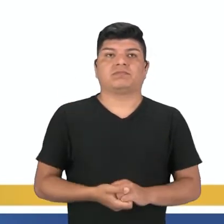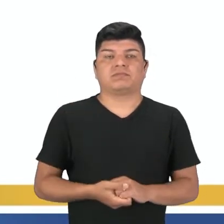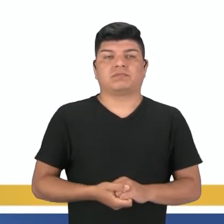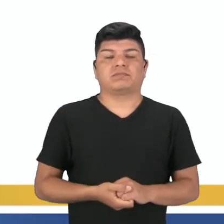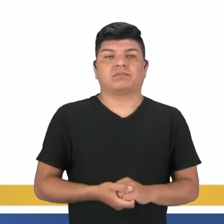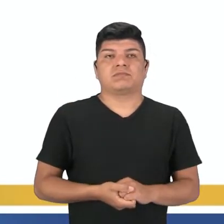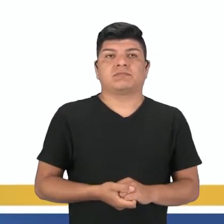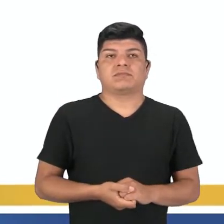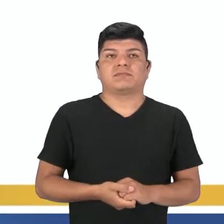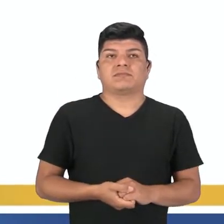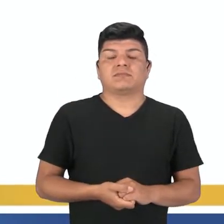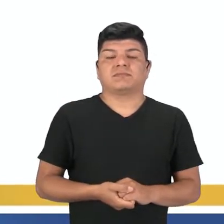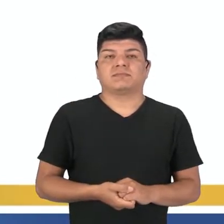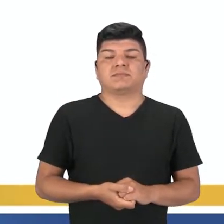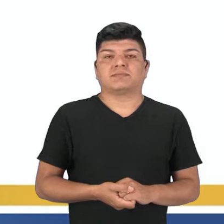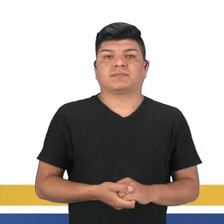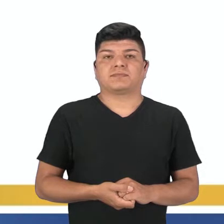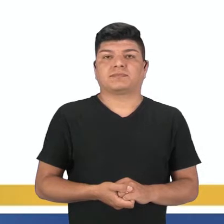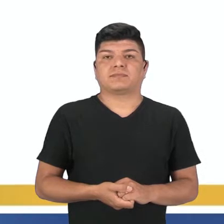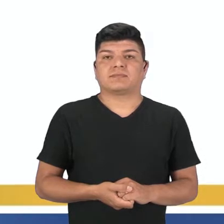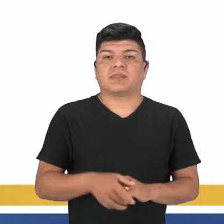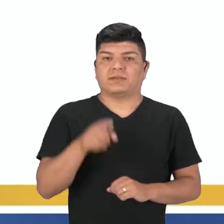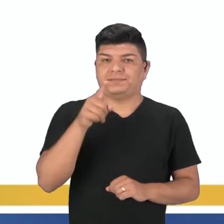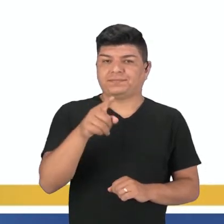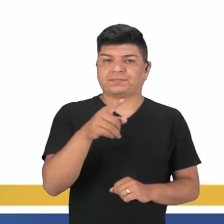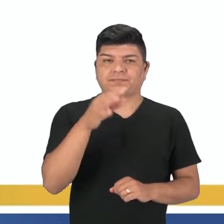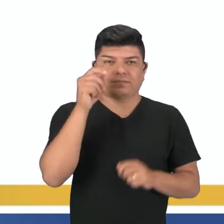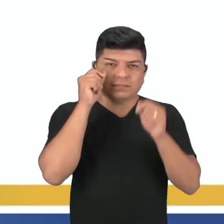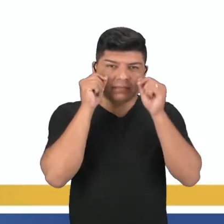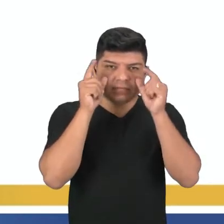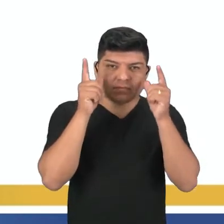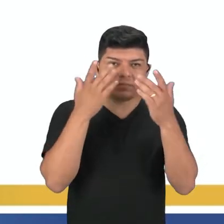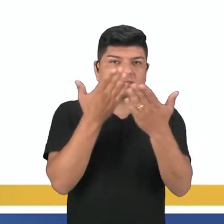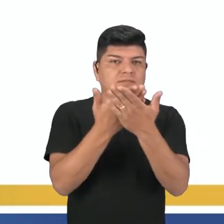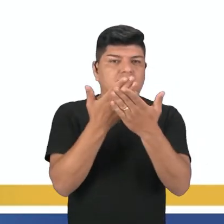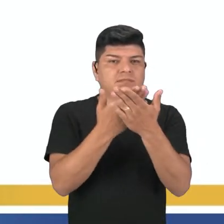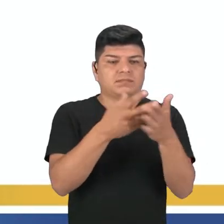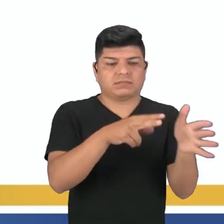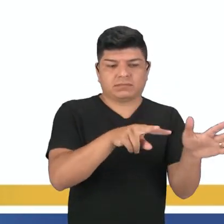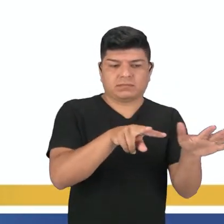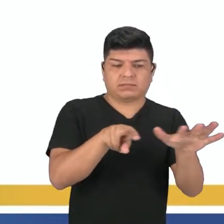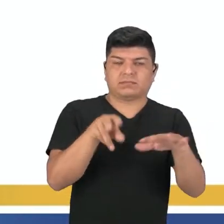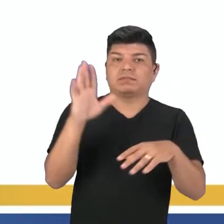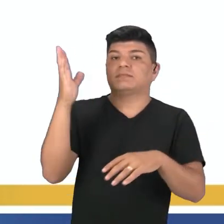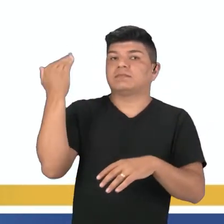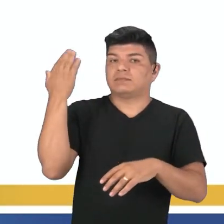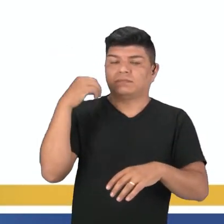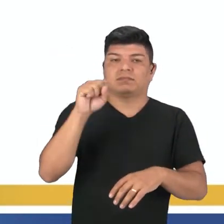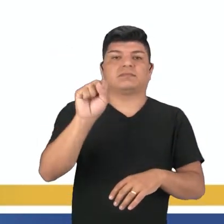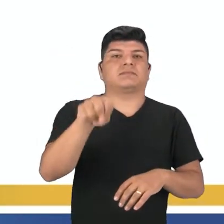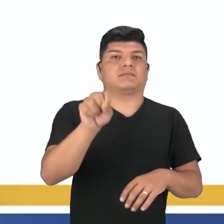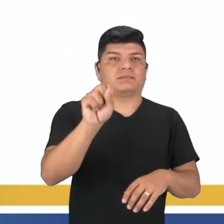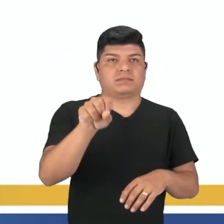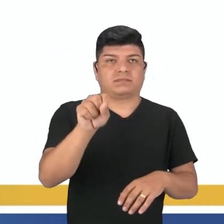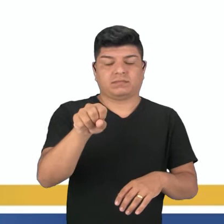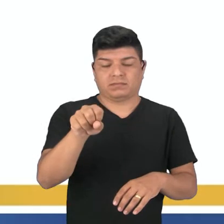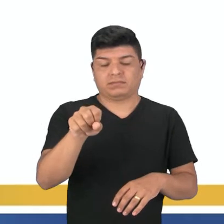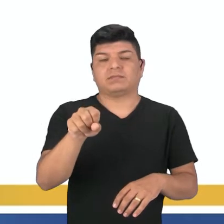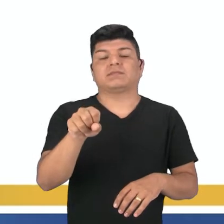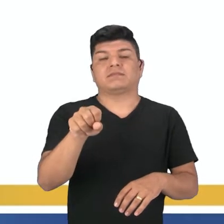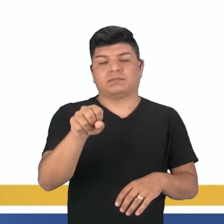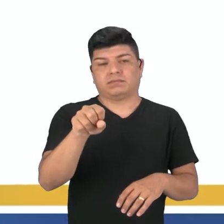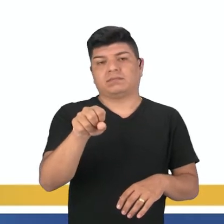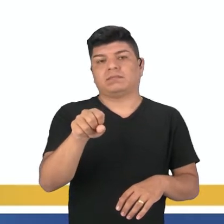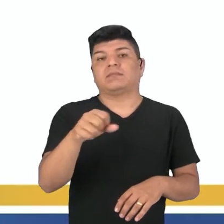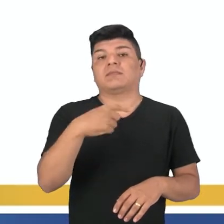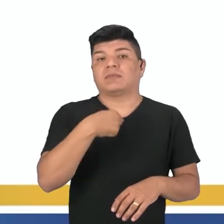attention to the class last week? Você estava prestando atenção na aula semana passada? Yes, I was paying attention to the